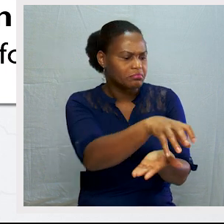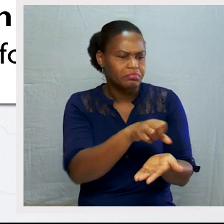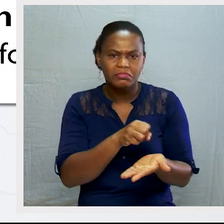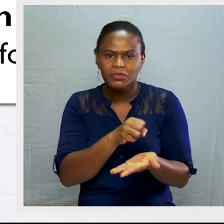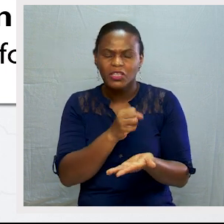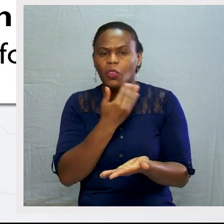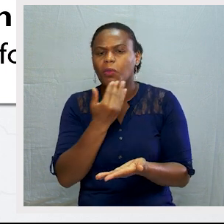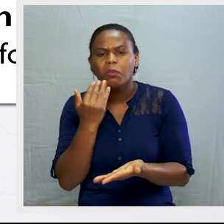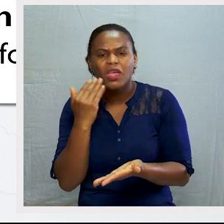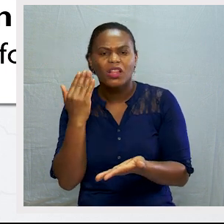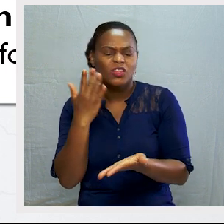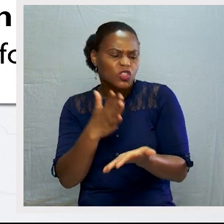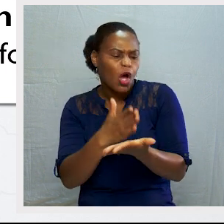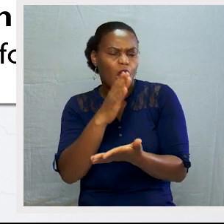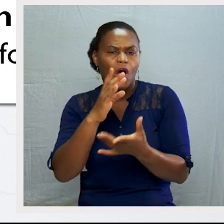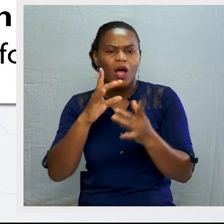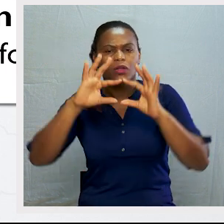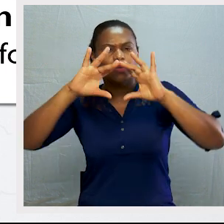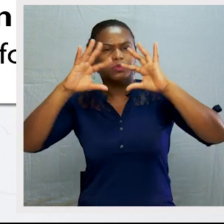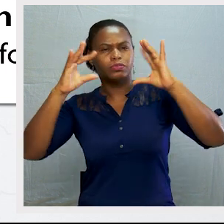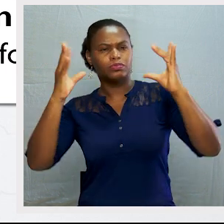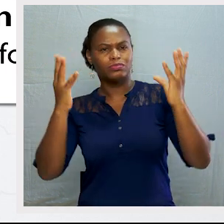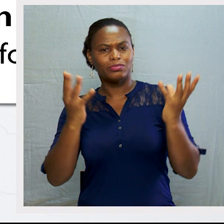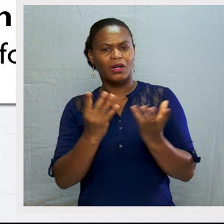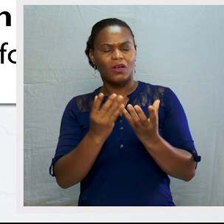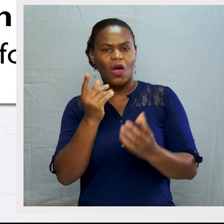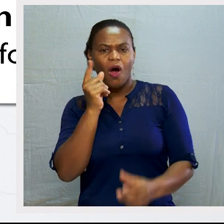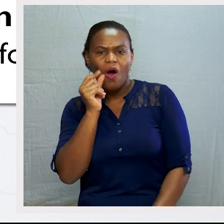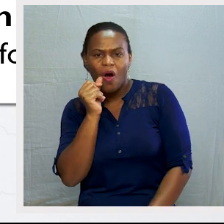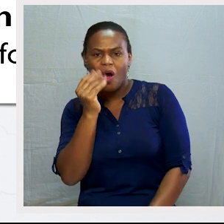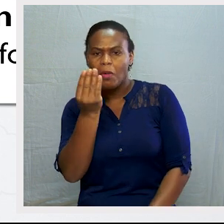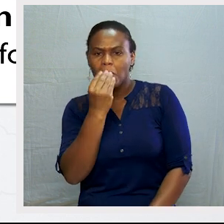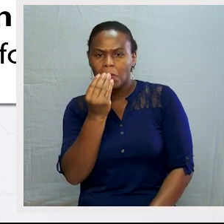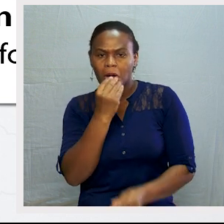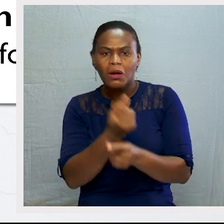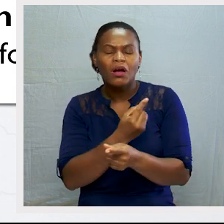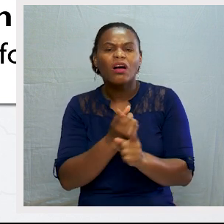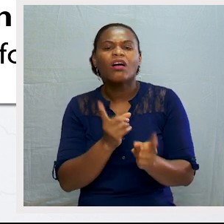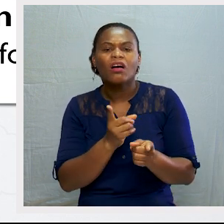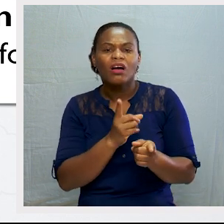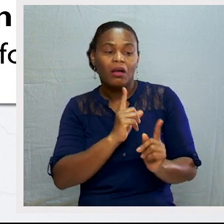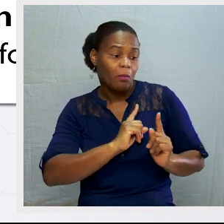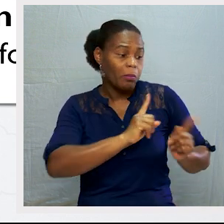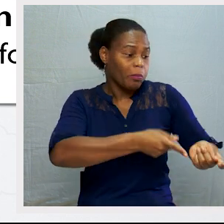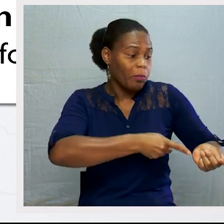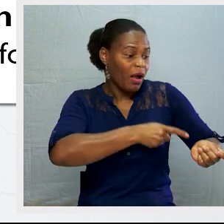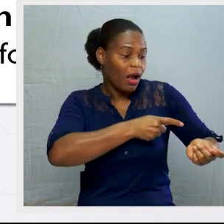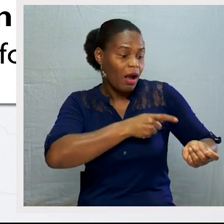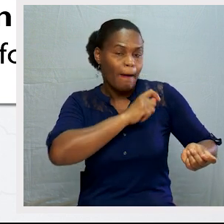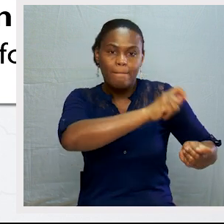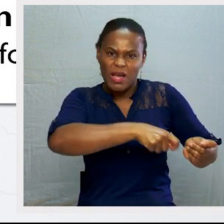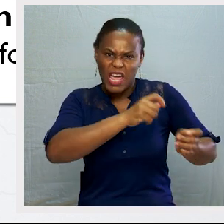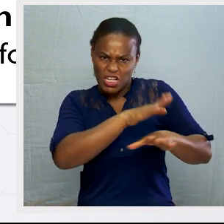dependentes da natureza. Para se alimentarem, pescavam, caçavam